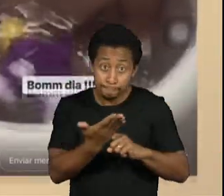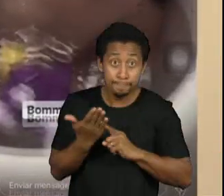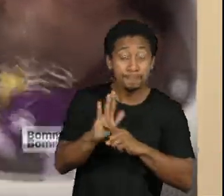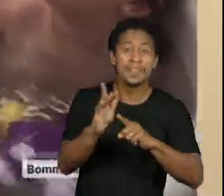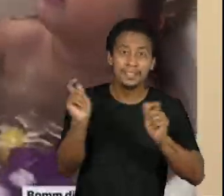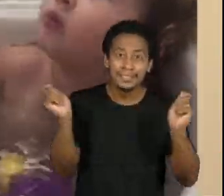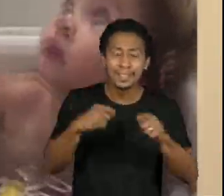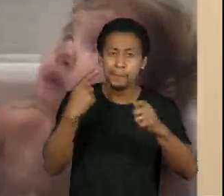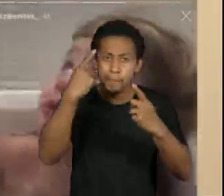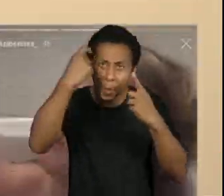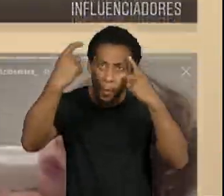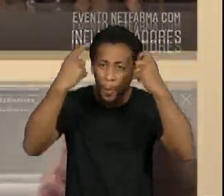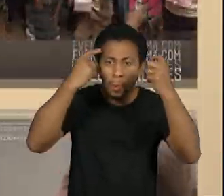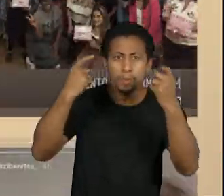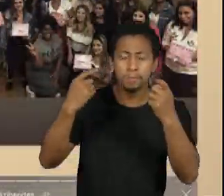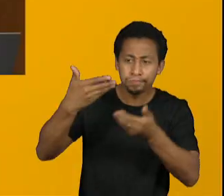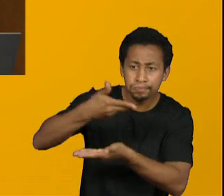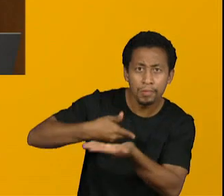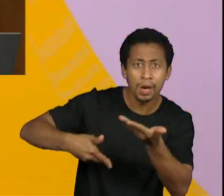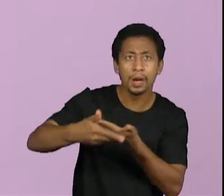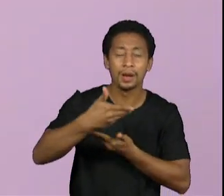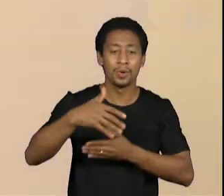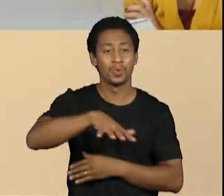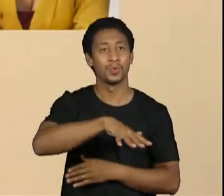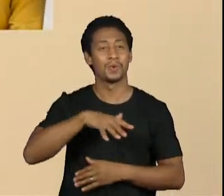torna um ambiente criativo.